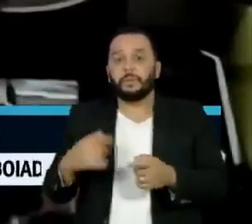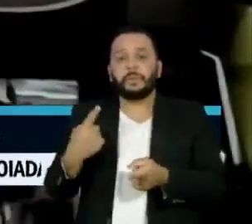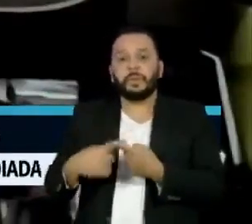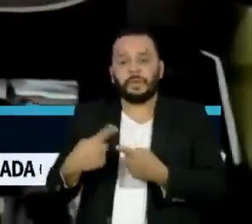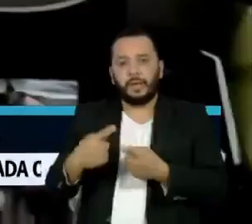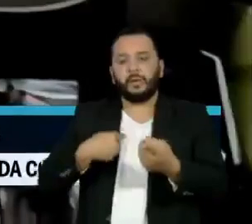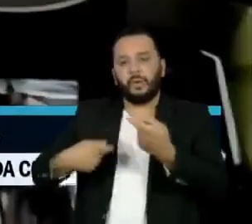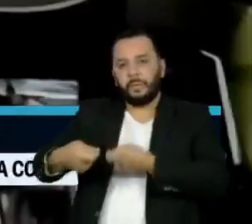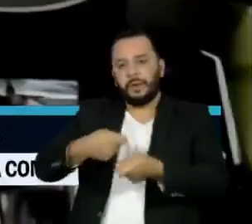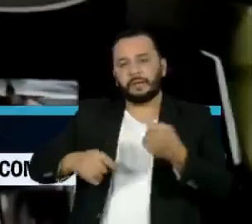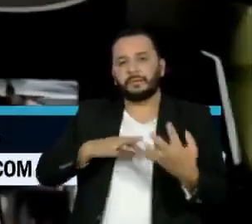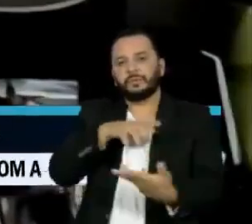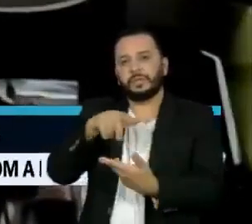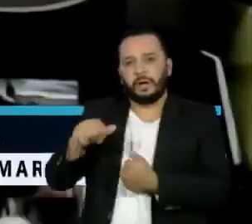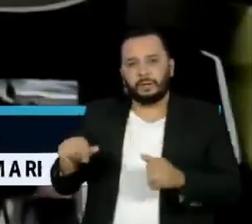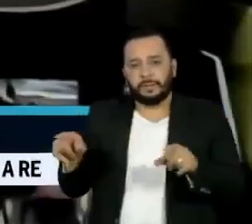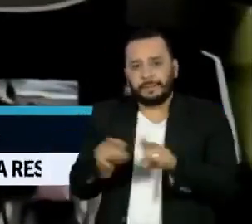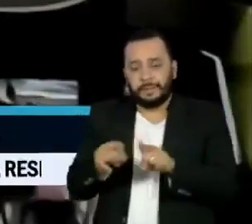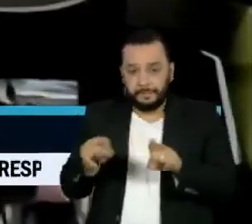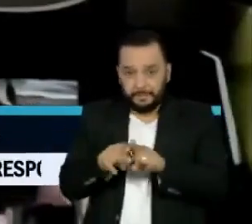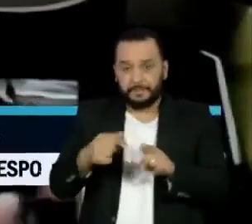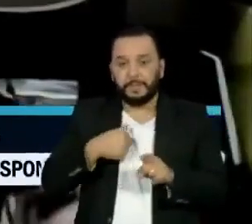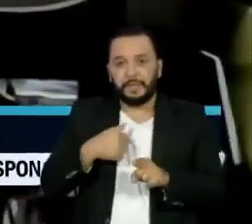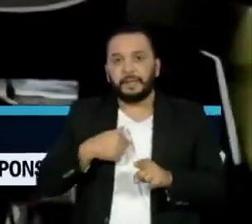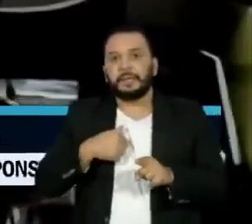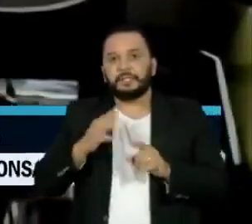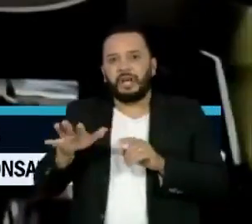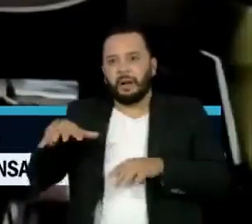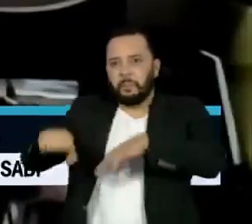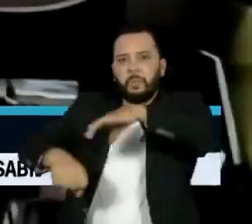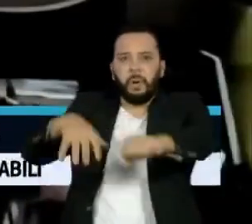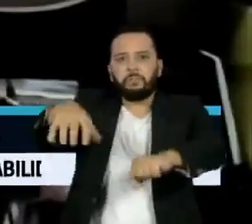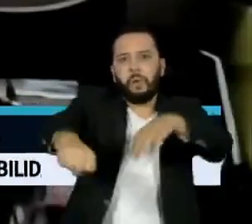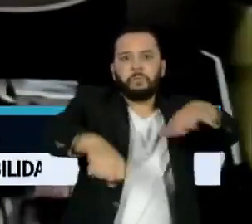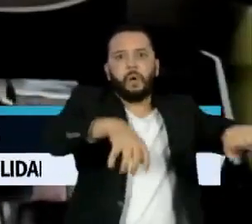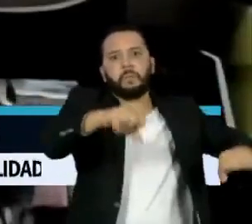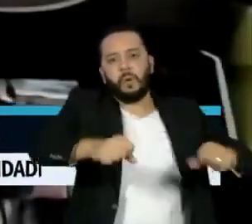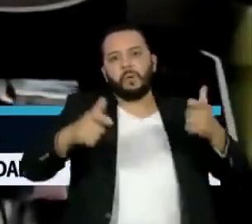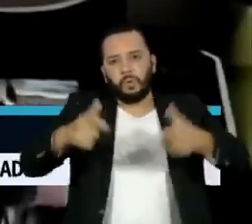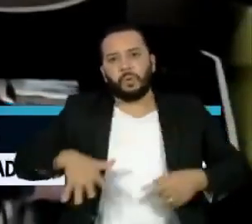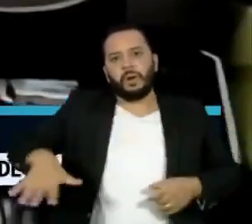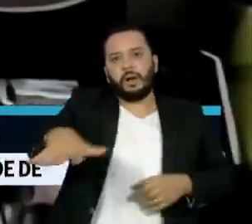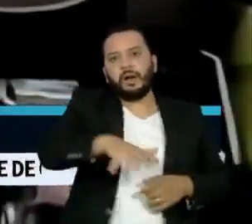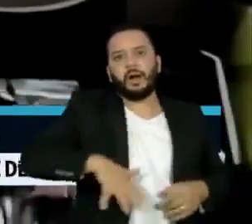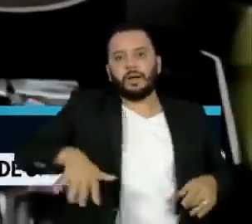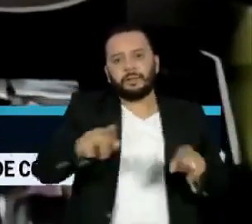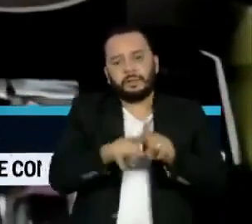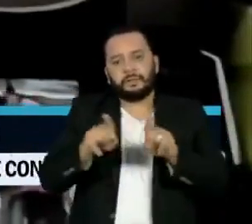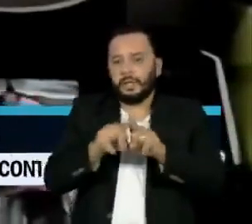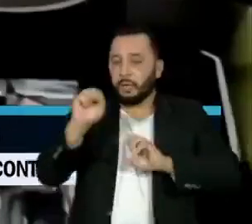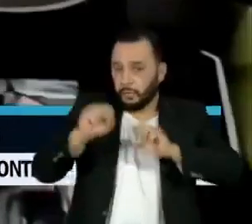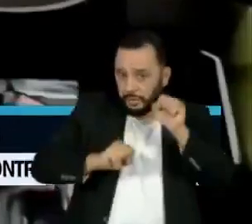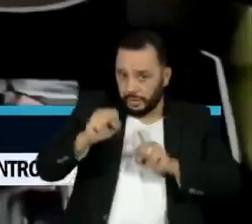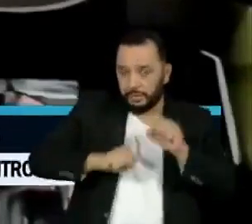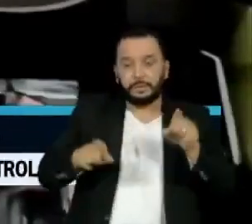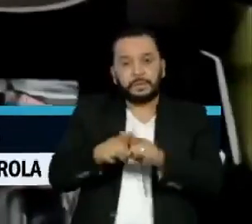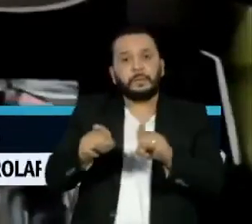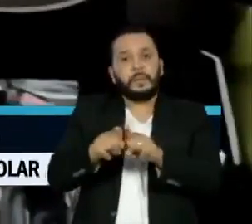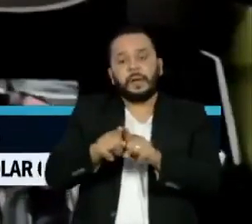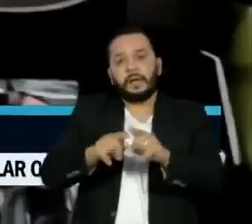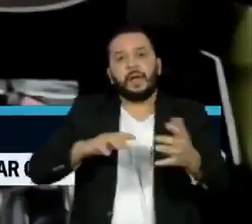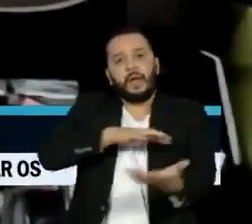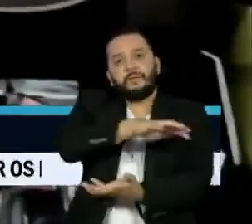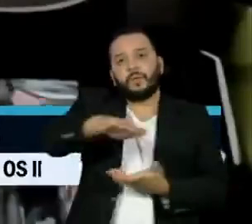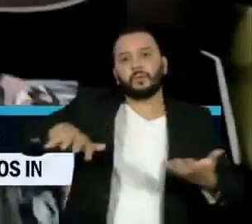comércio global, com a questão do colonialismo e com a questão do industrialismo, da revolução industrial